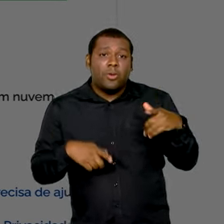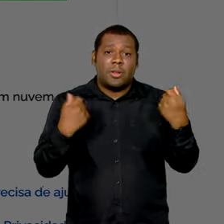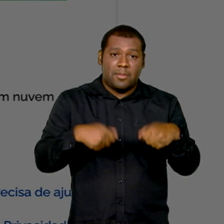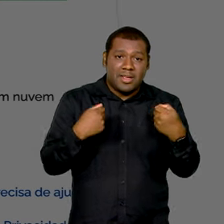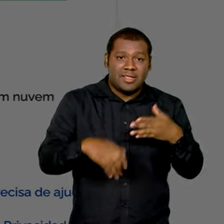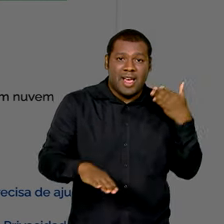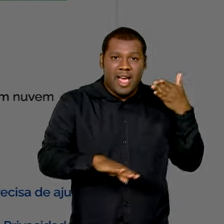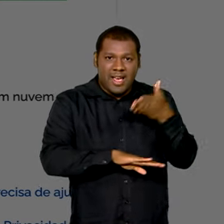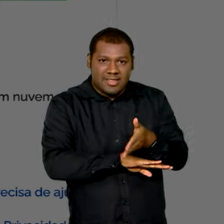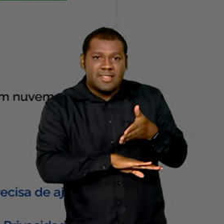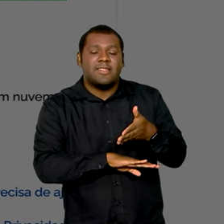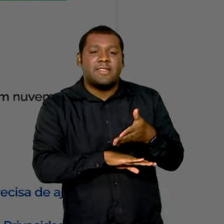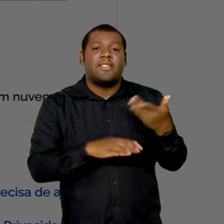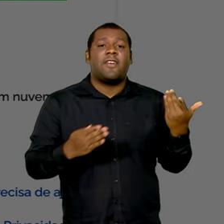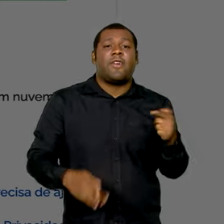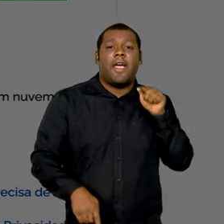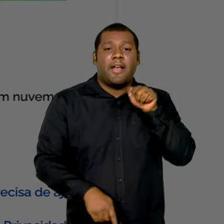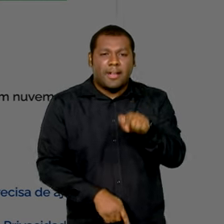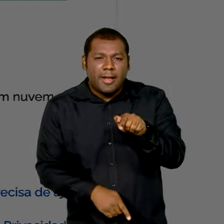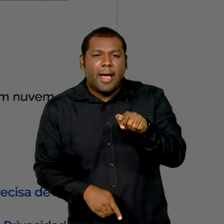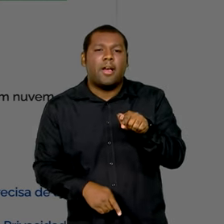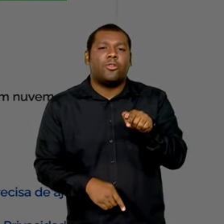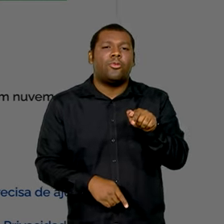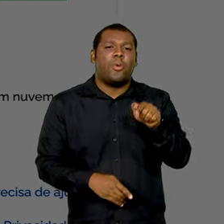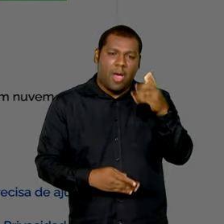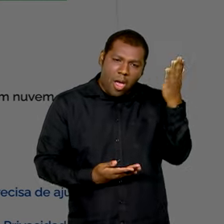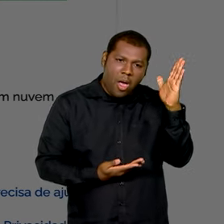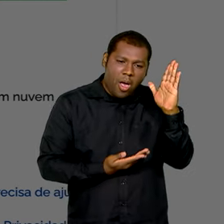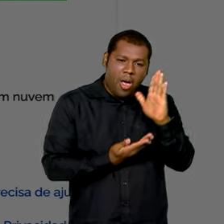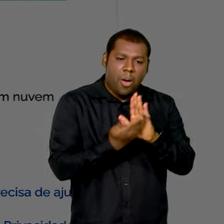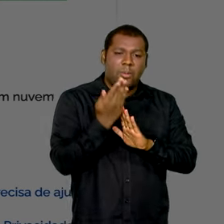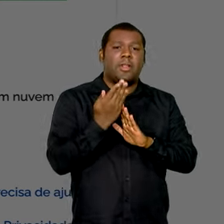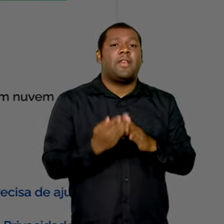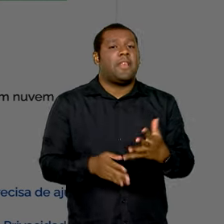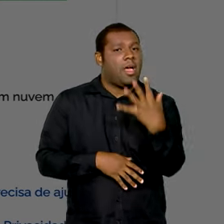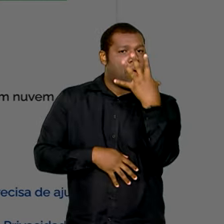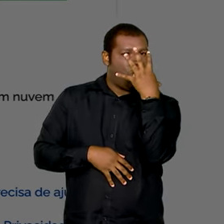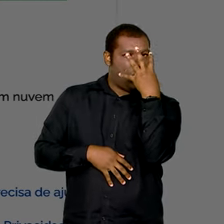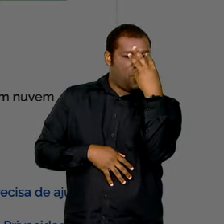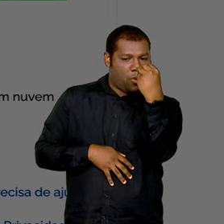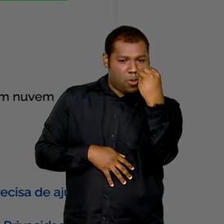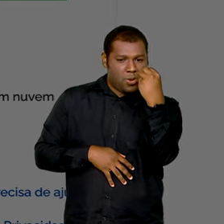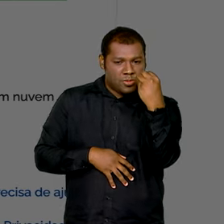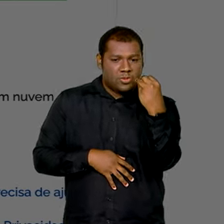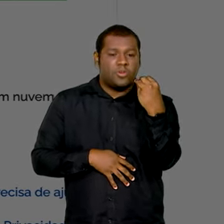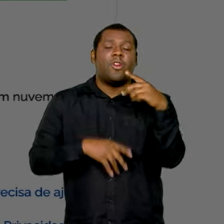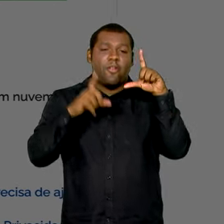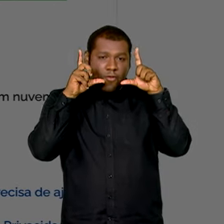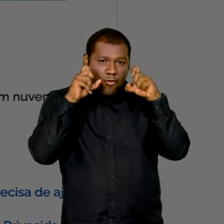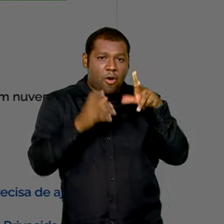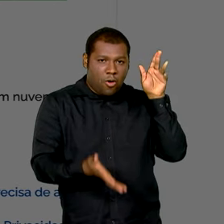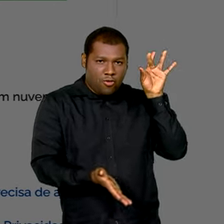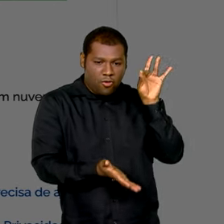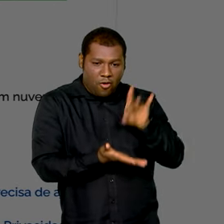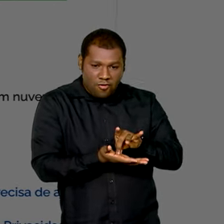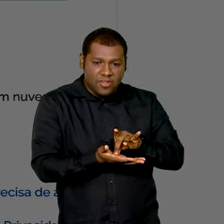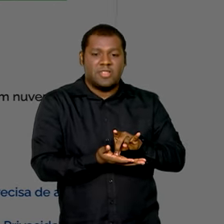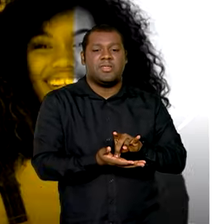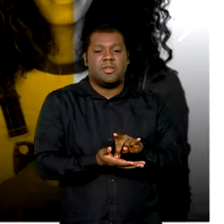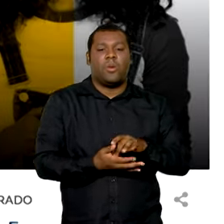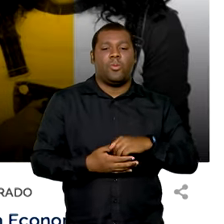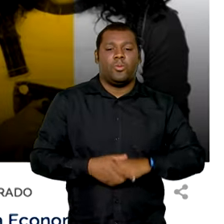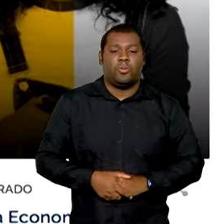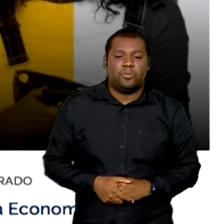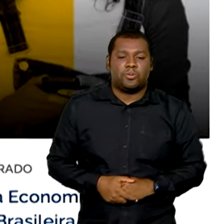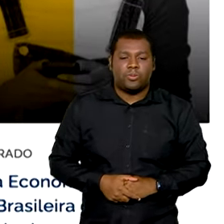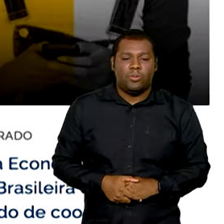clicar em aumentar nível da conta e fazer o reconhecimento facial para a conferência da foto nas bases da Justiça Eleitoral.